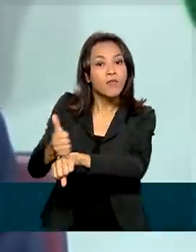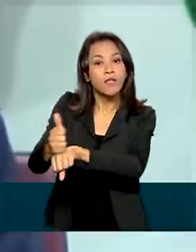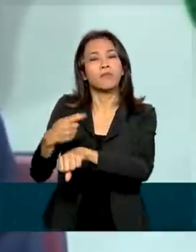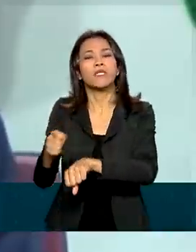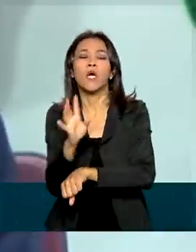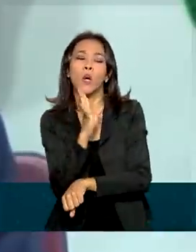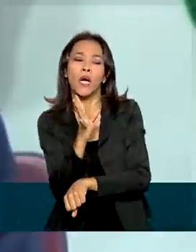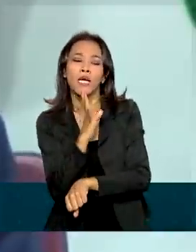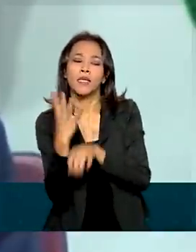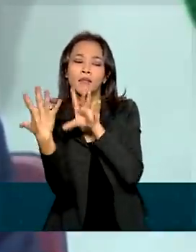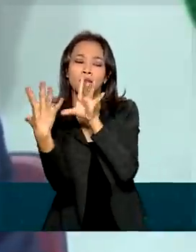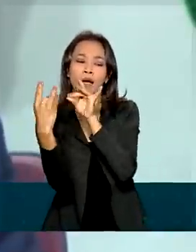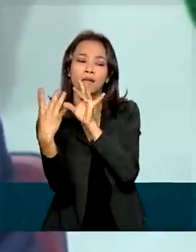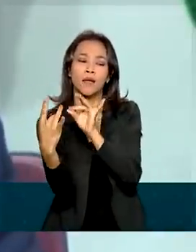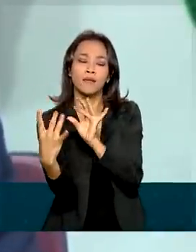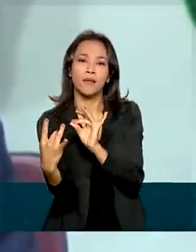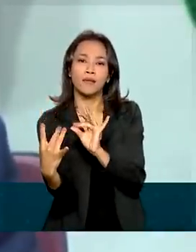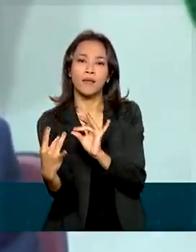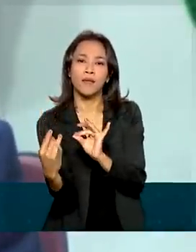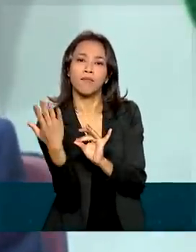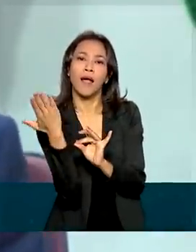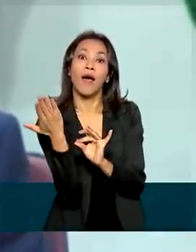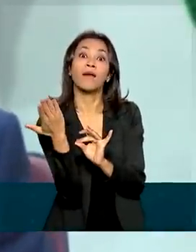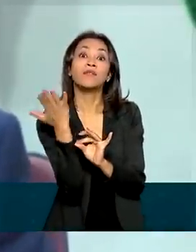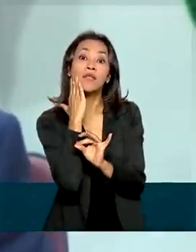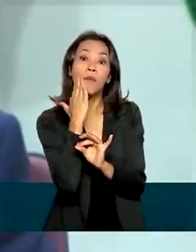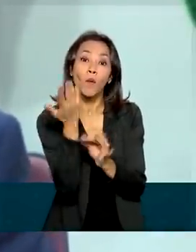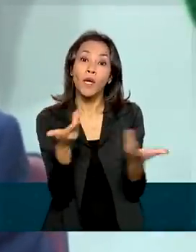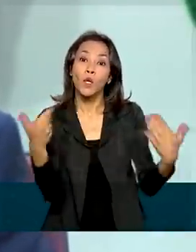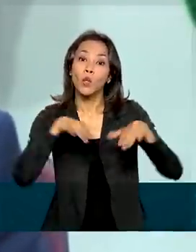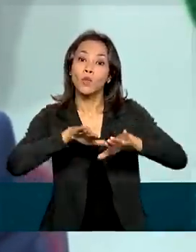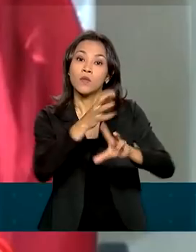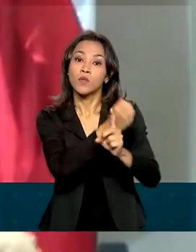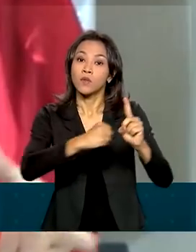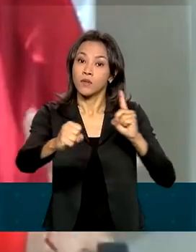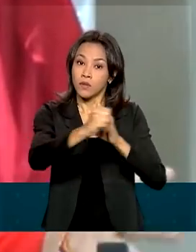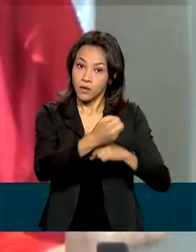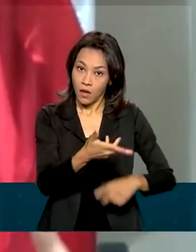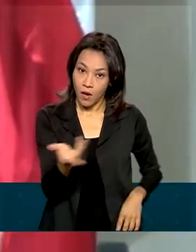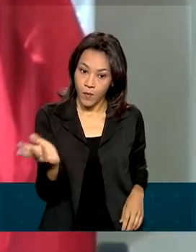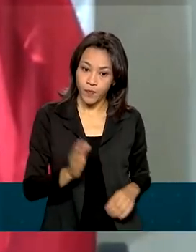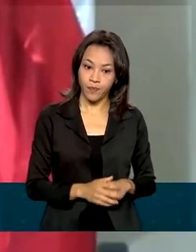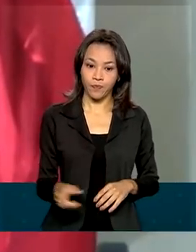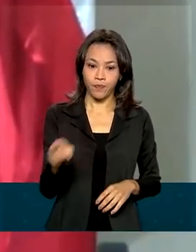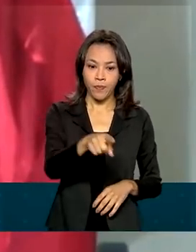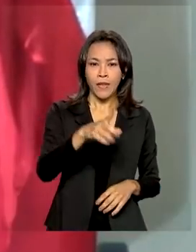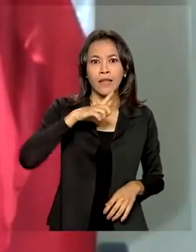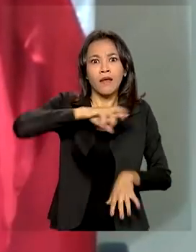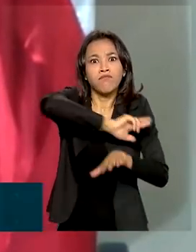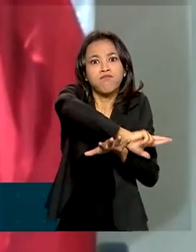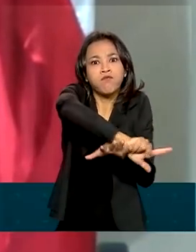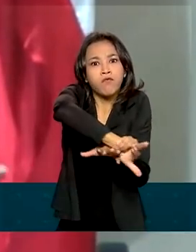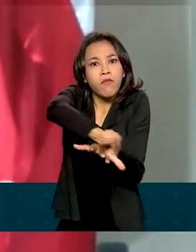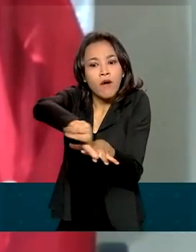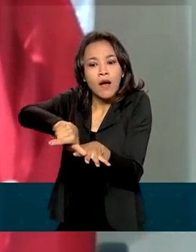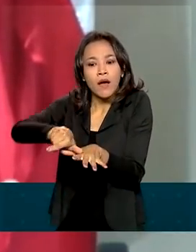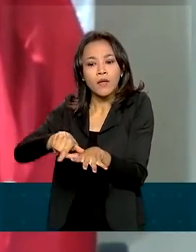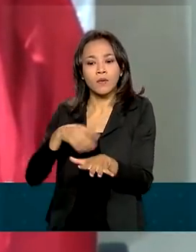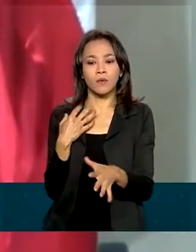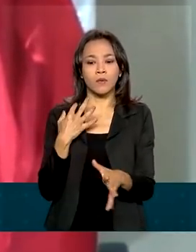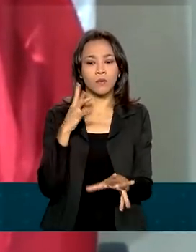maneira detalhada para que haja uma inclusão social maior. Um universo enorme de povos tradicionais.